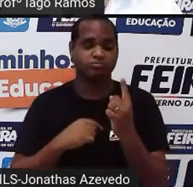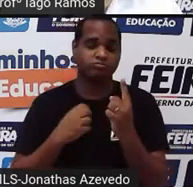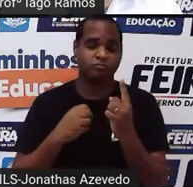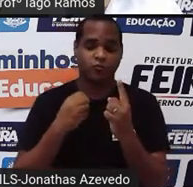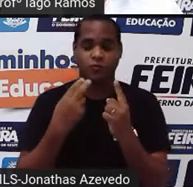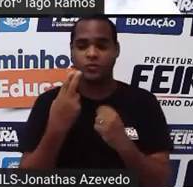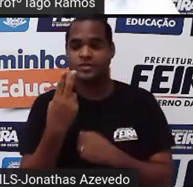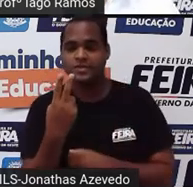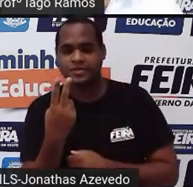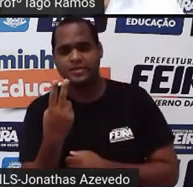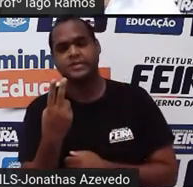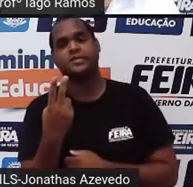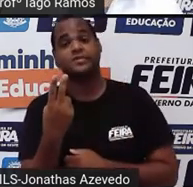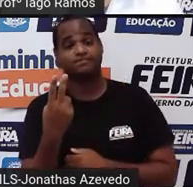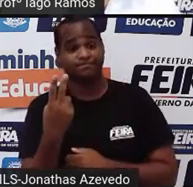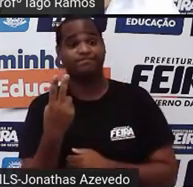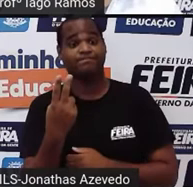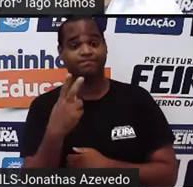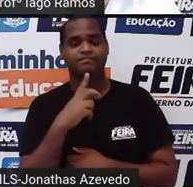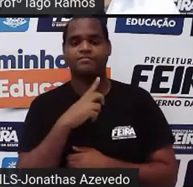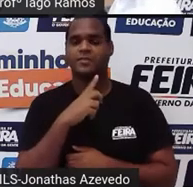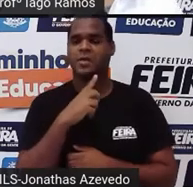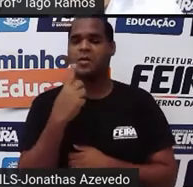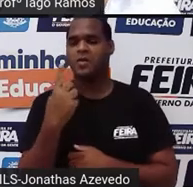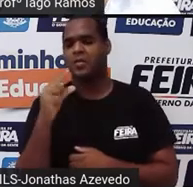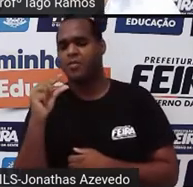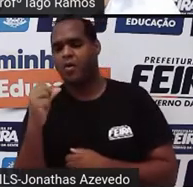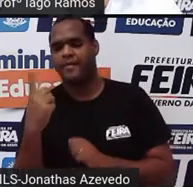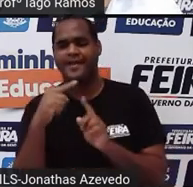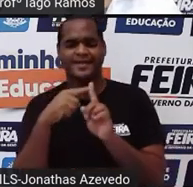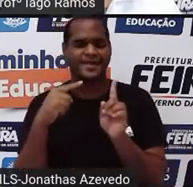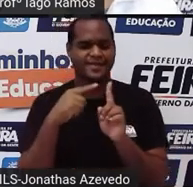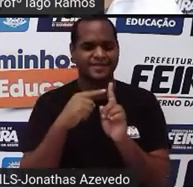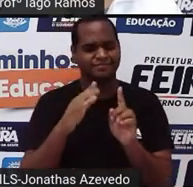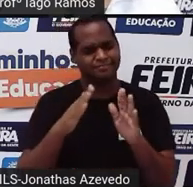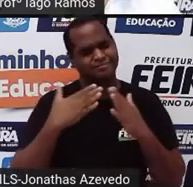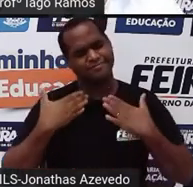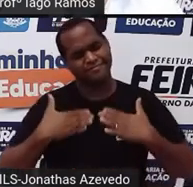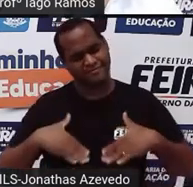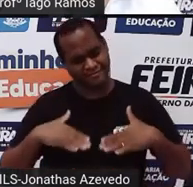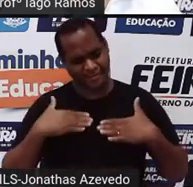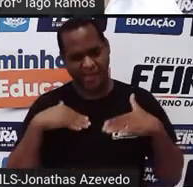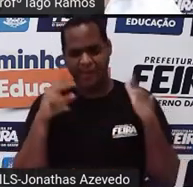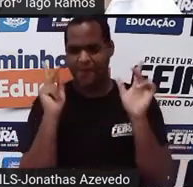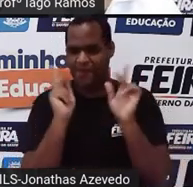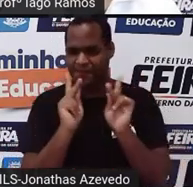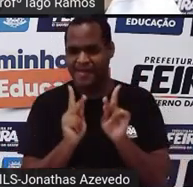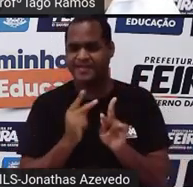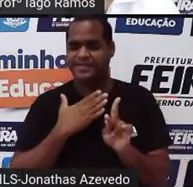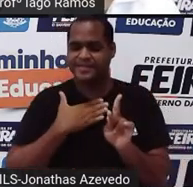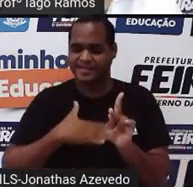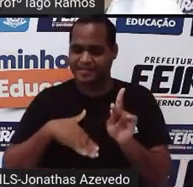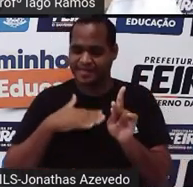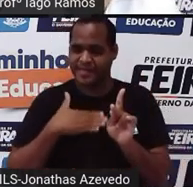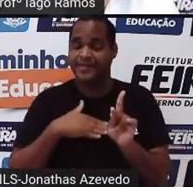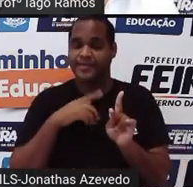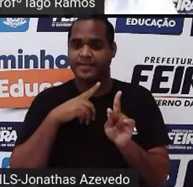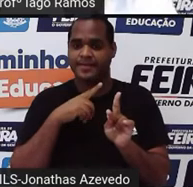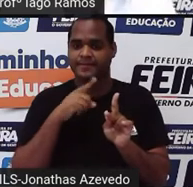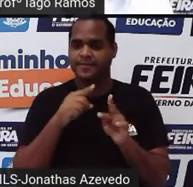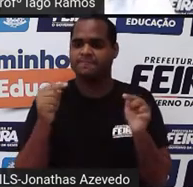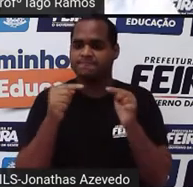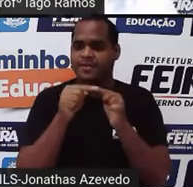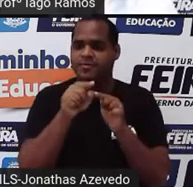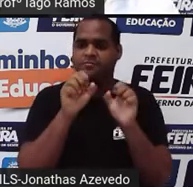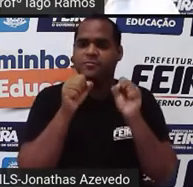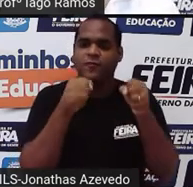ou dois, né, está ali entre o pouco e a metade, fica tranquilo, fica tranquila, porque conforme a